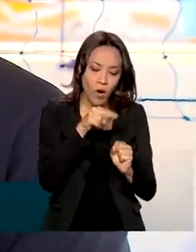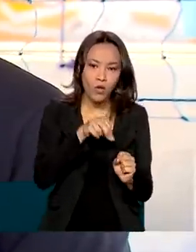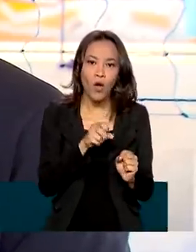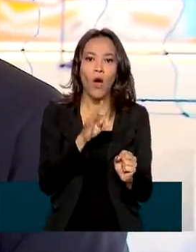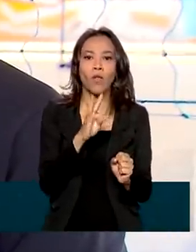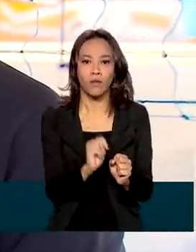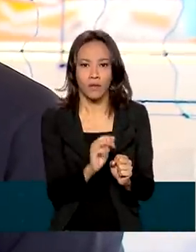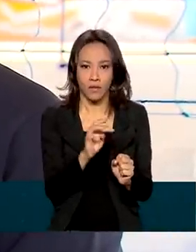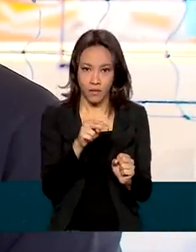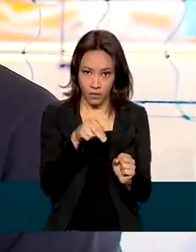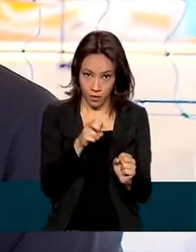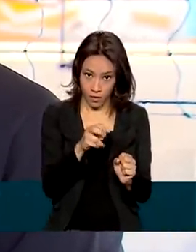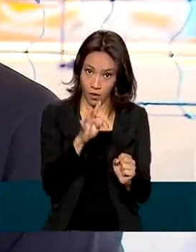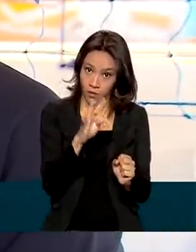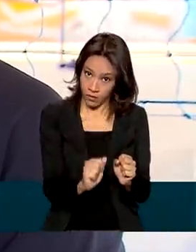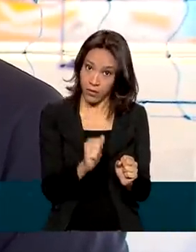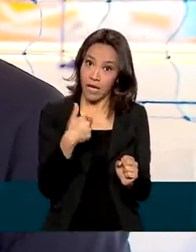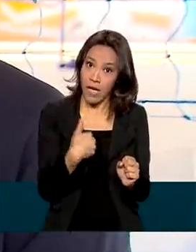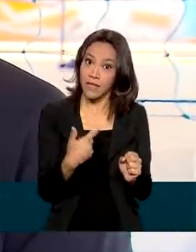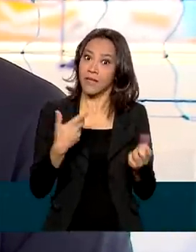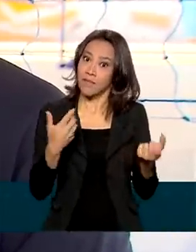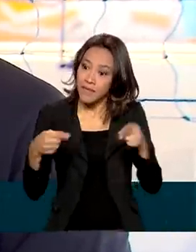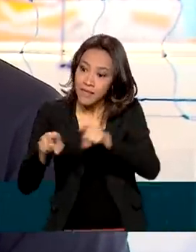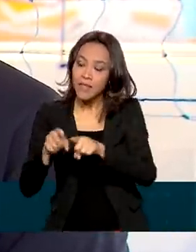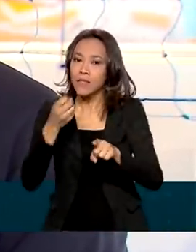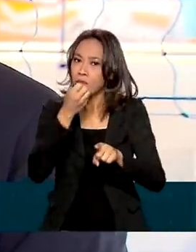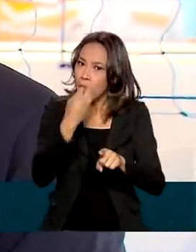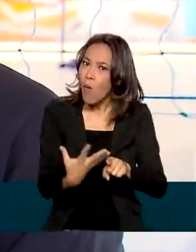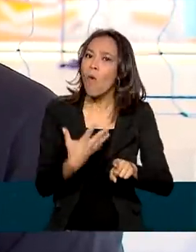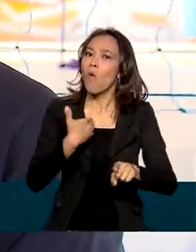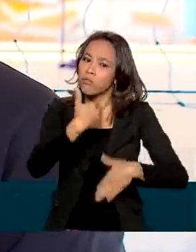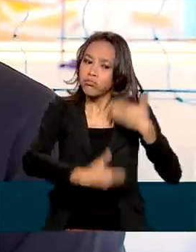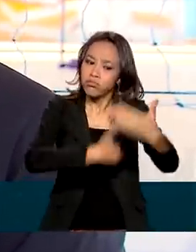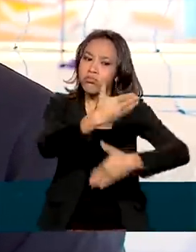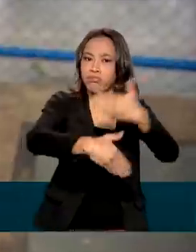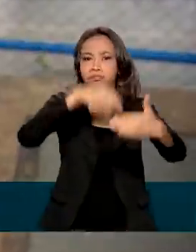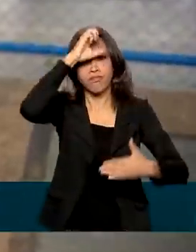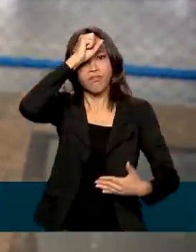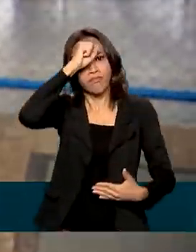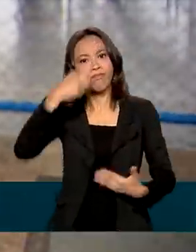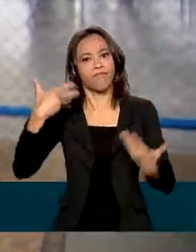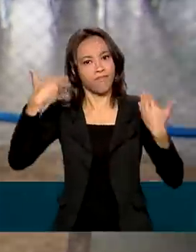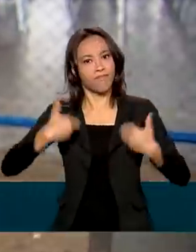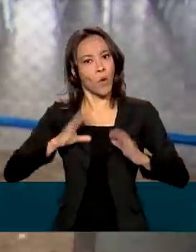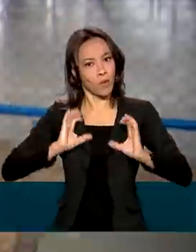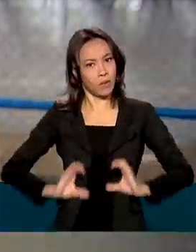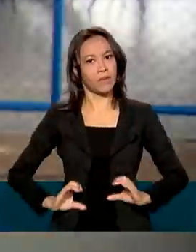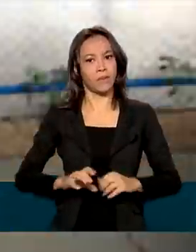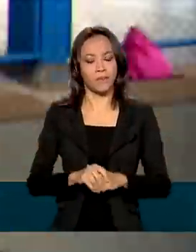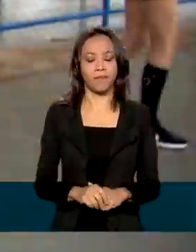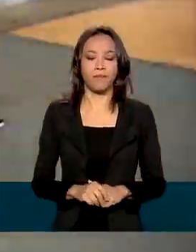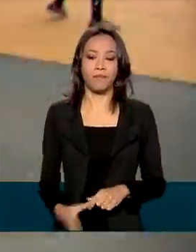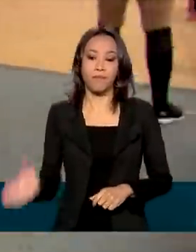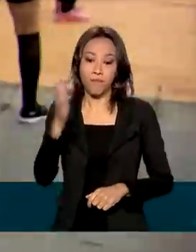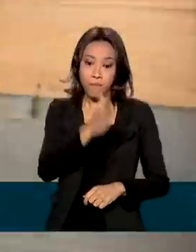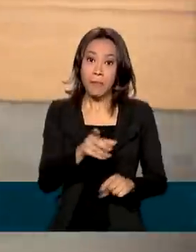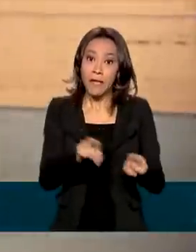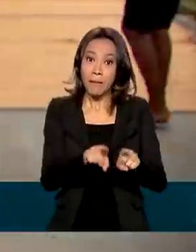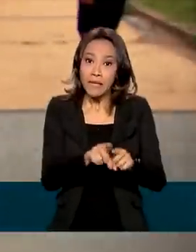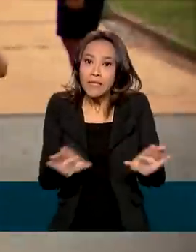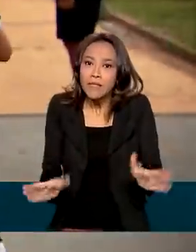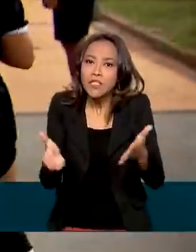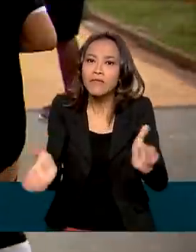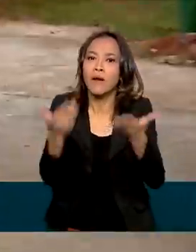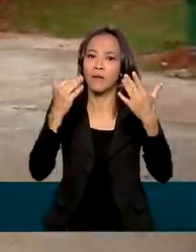Então, essa parceria tem ajudado no rendimento escolar e na questão disciplinar. Além de incentivar a